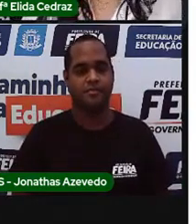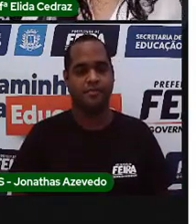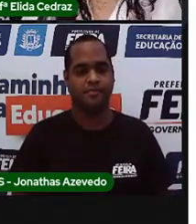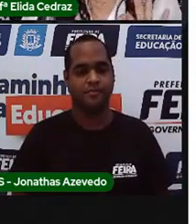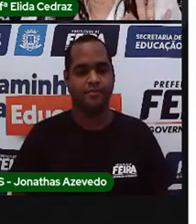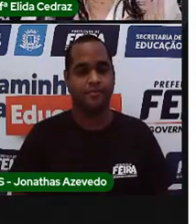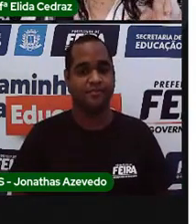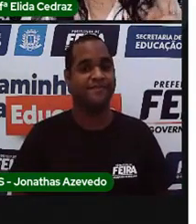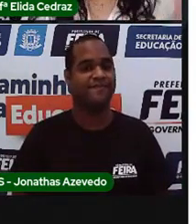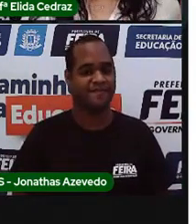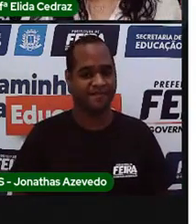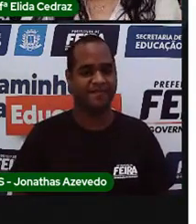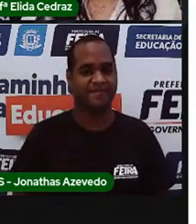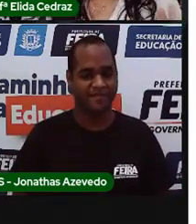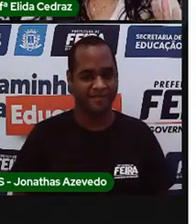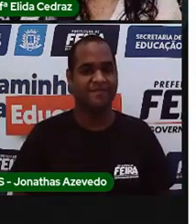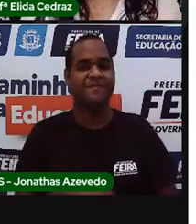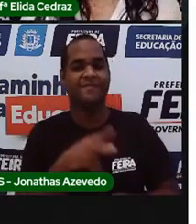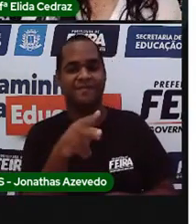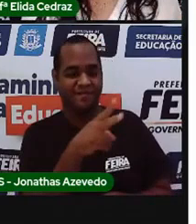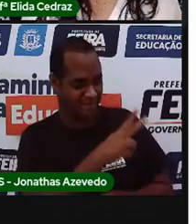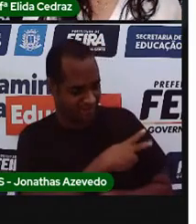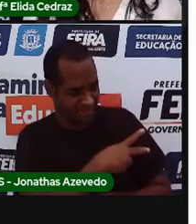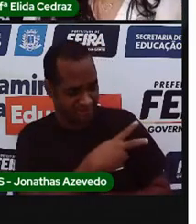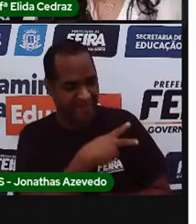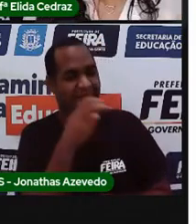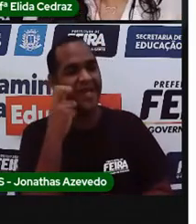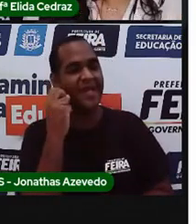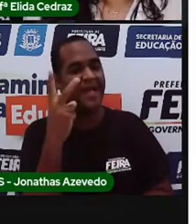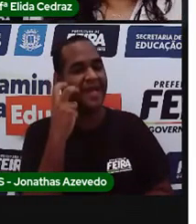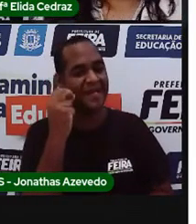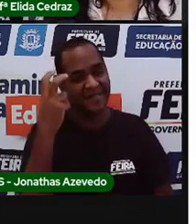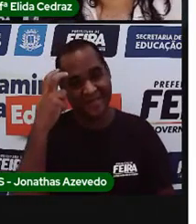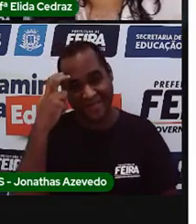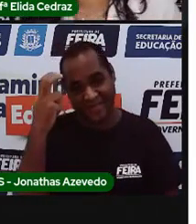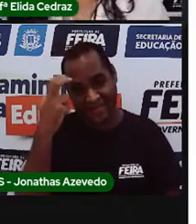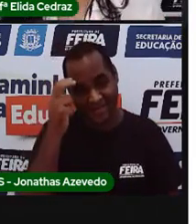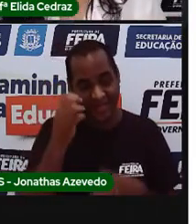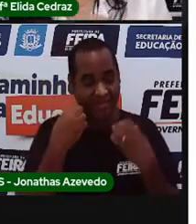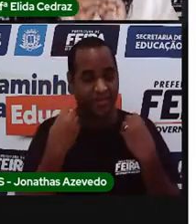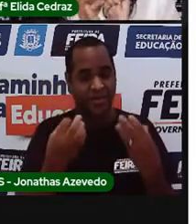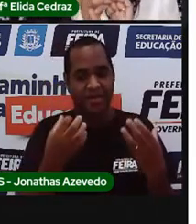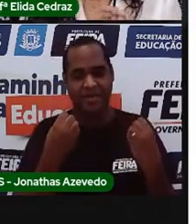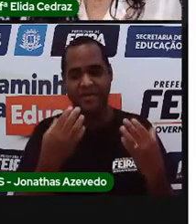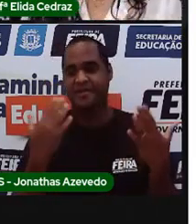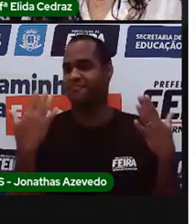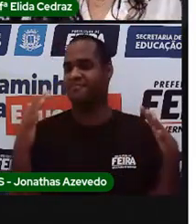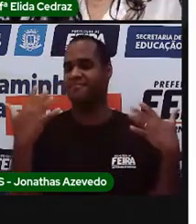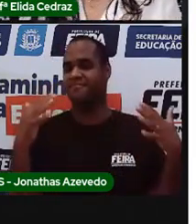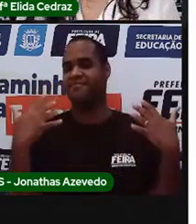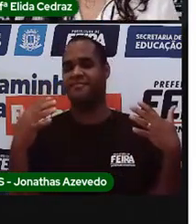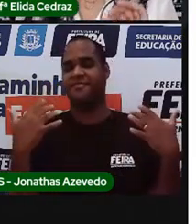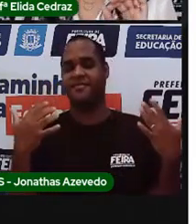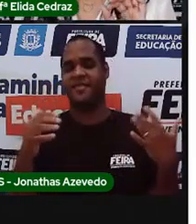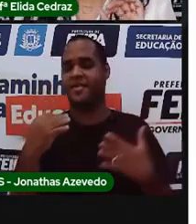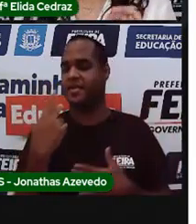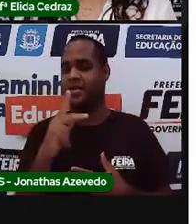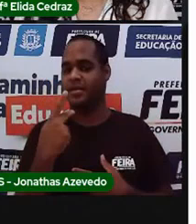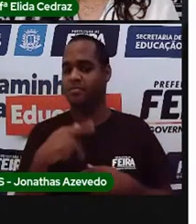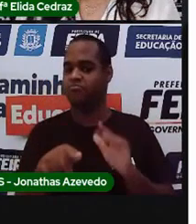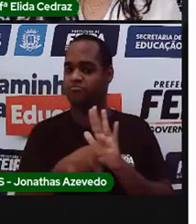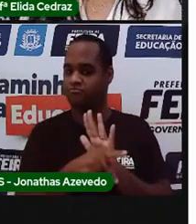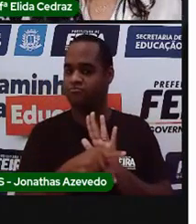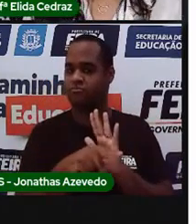Esse segundo ano é muito esperto, muito bem. Pertencia e